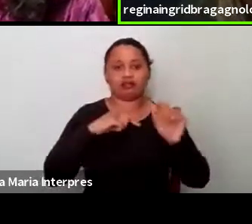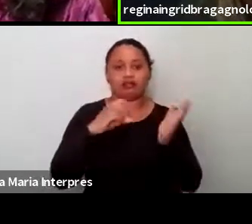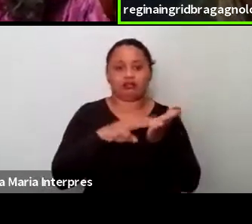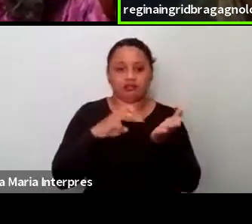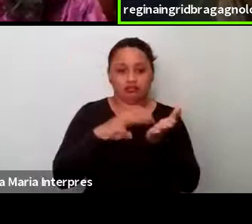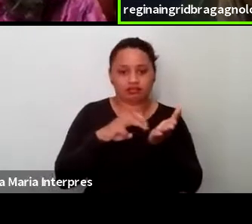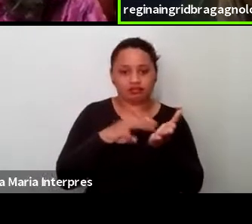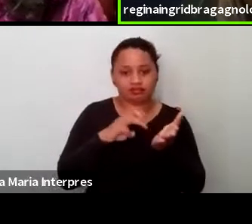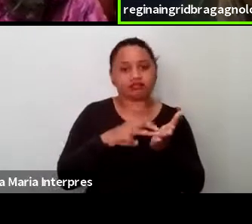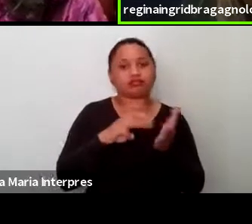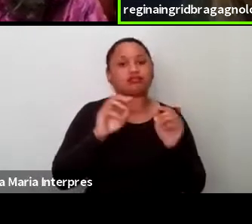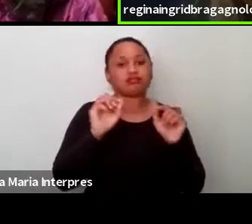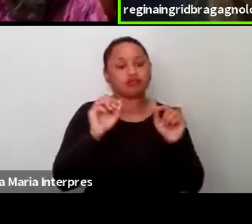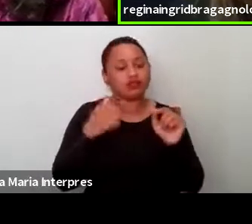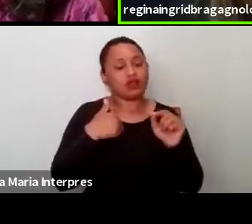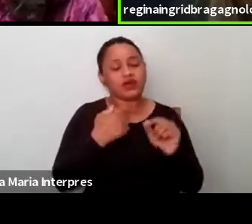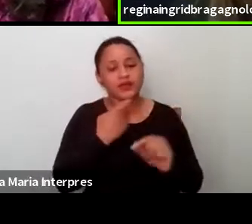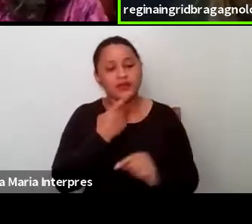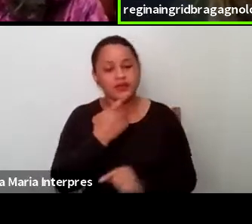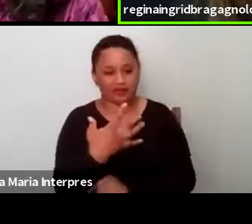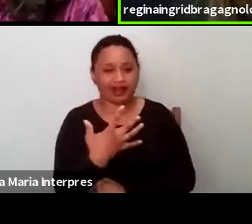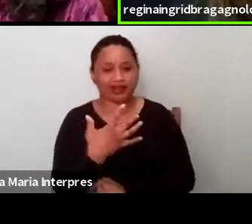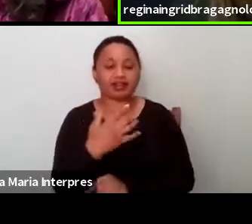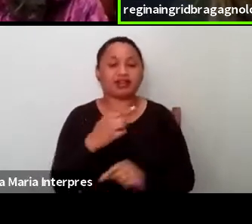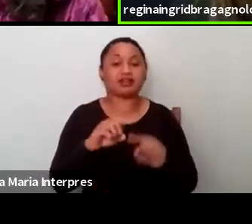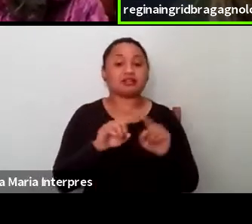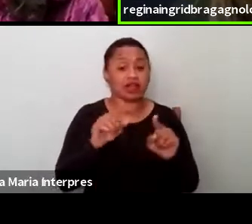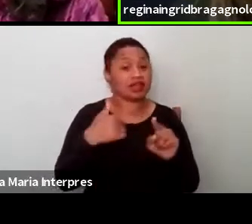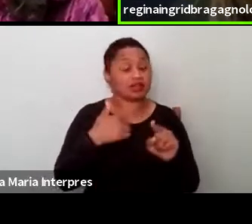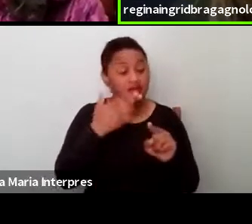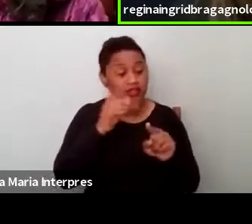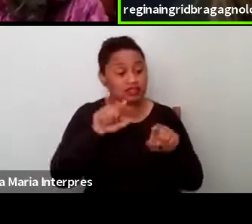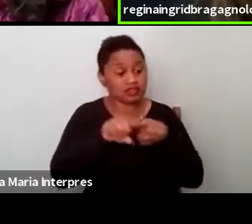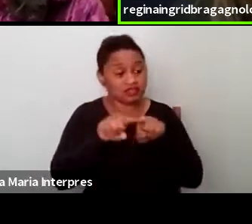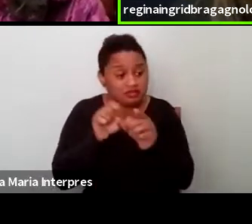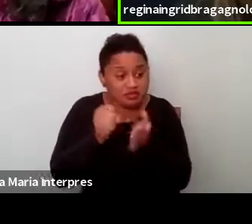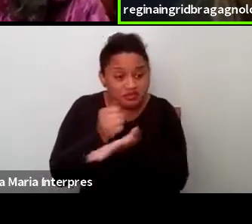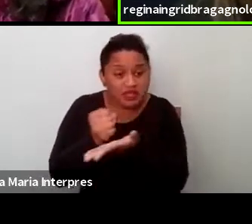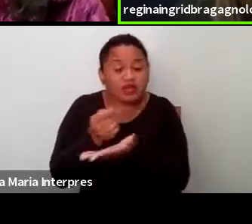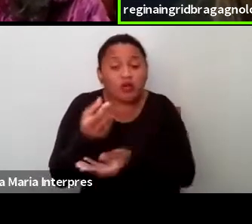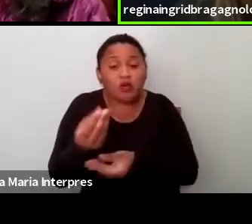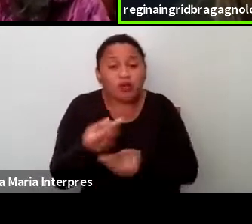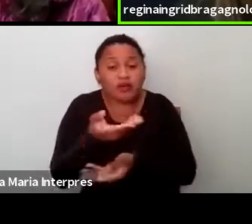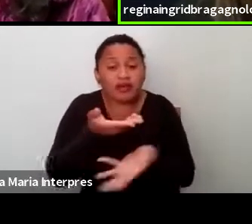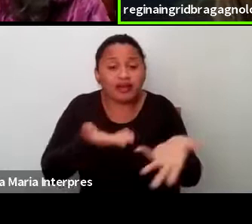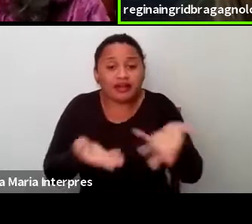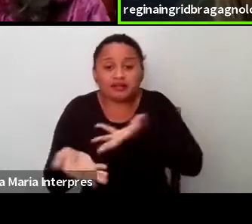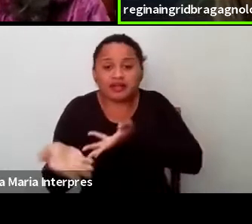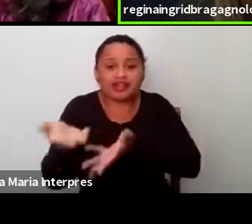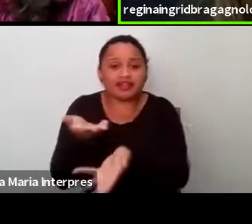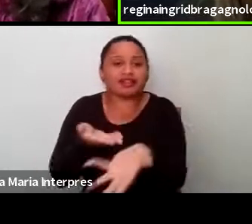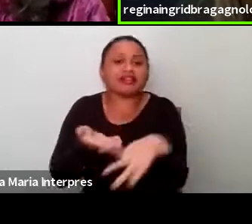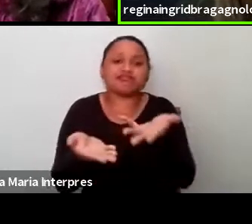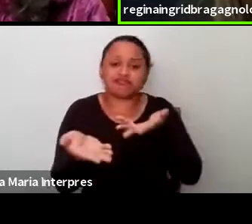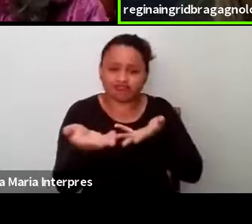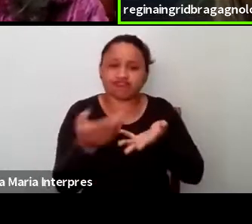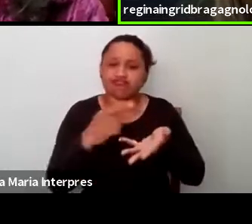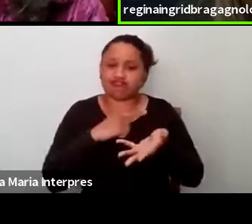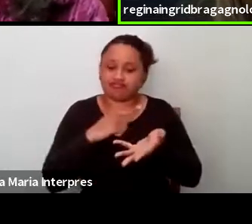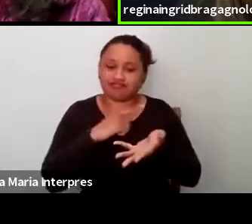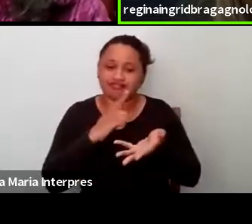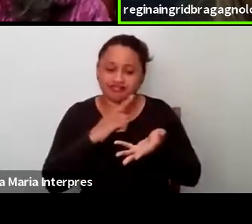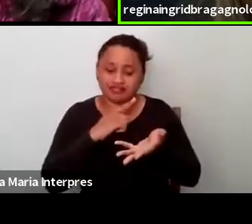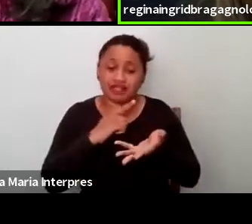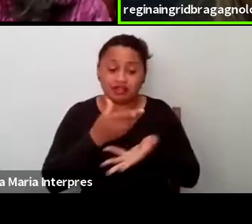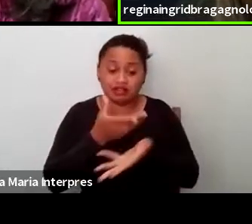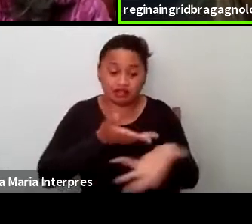na discussão freiriana, mas eu acho que é um pouco desse pressuposto que eu estou falando, dessa relação com o outro, é uma relação dialógica, mas